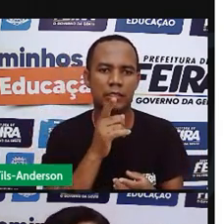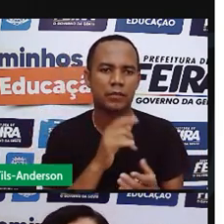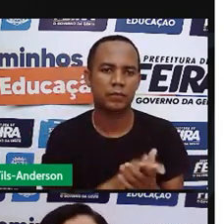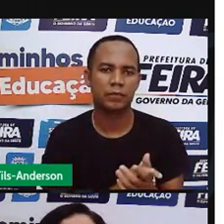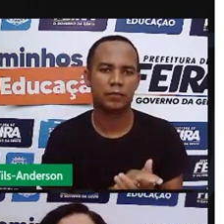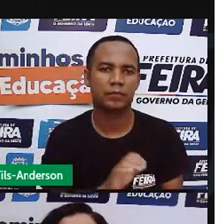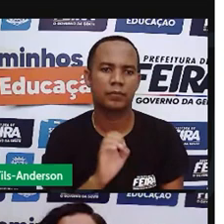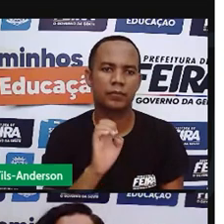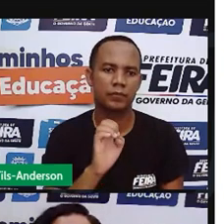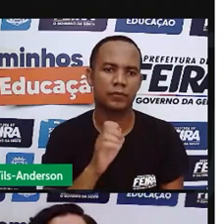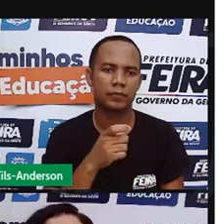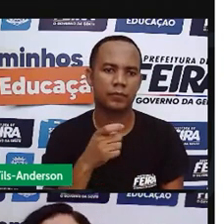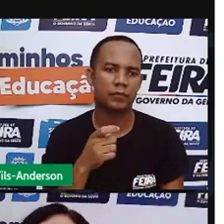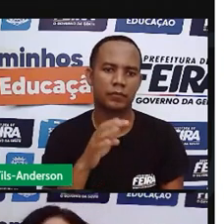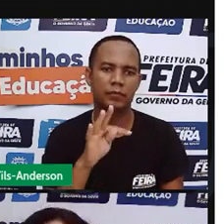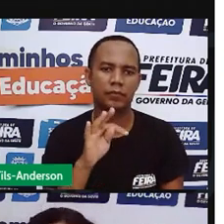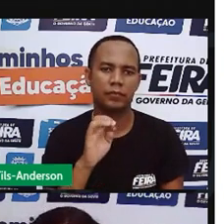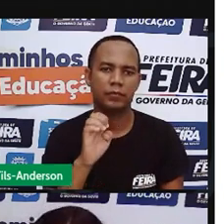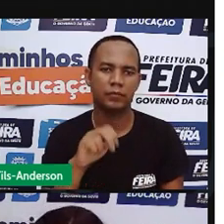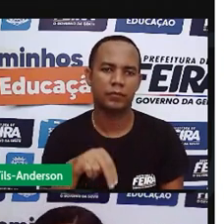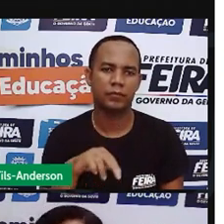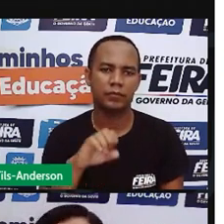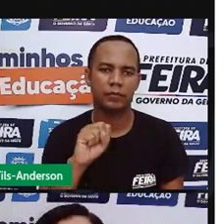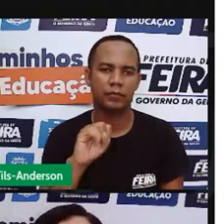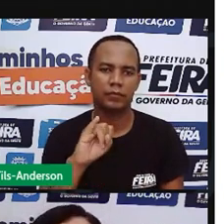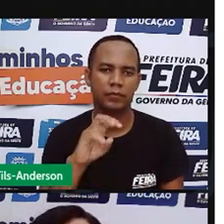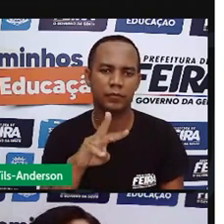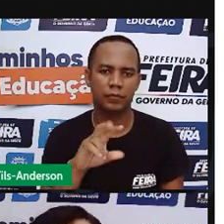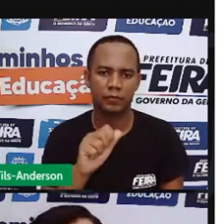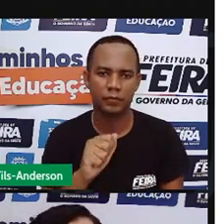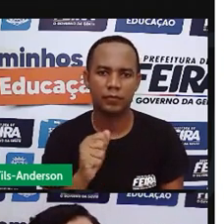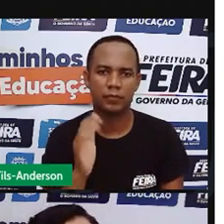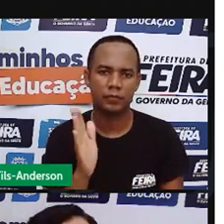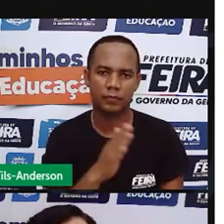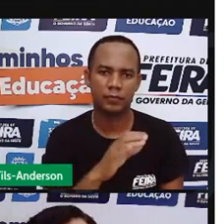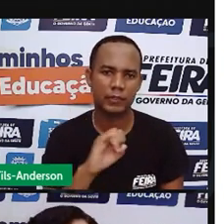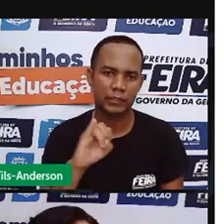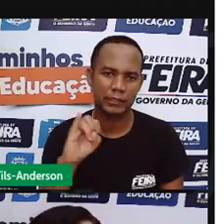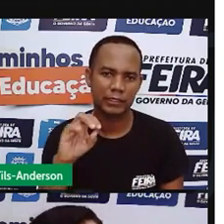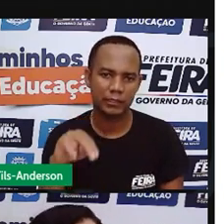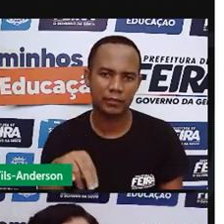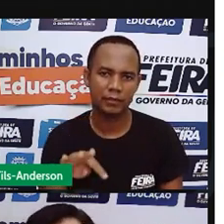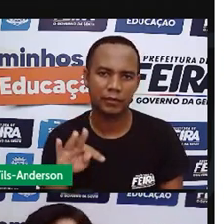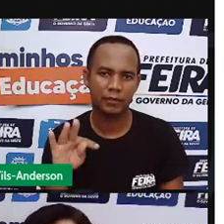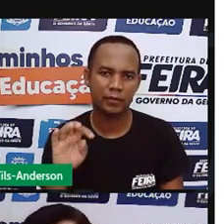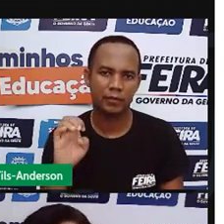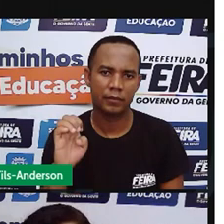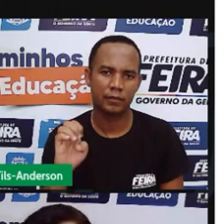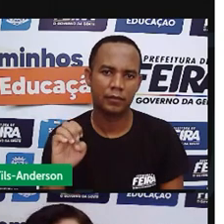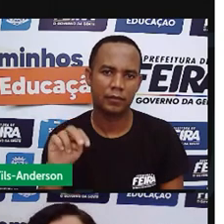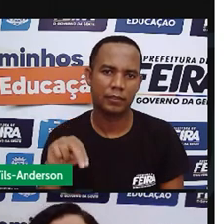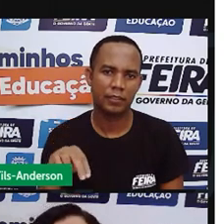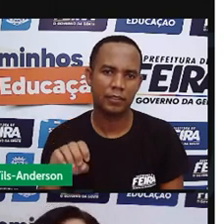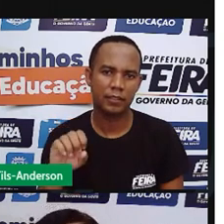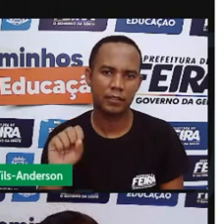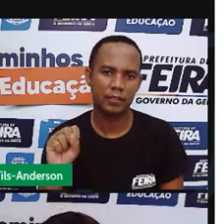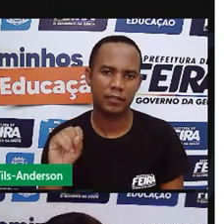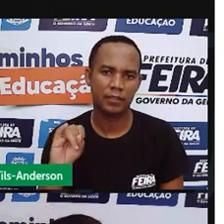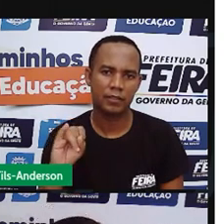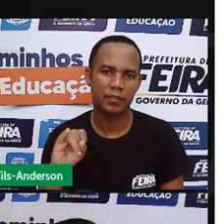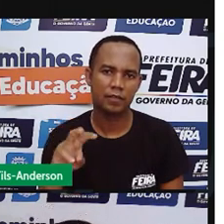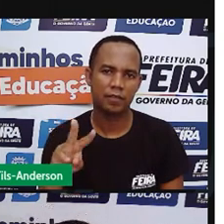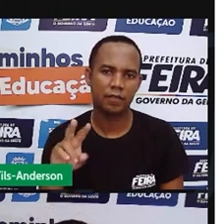extensiva e intensiva. A extensiva o gado é criado solto e come à vontade. E a